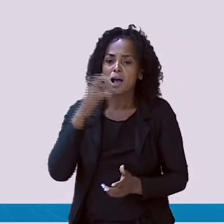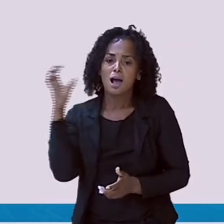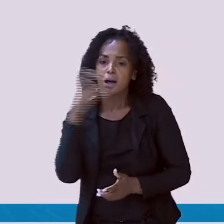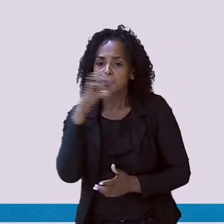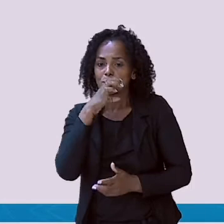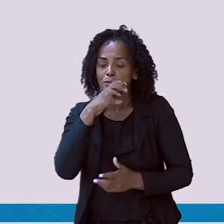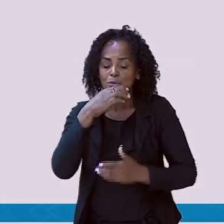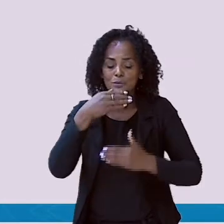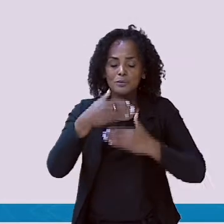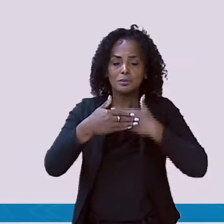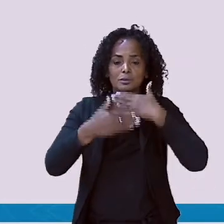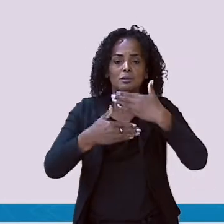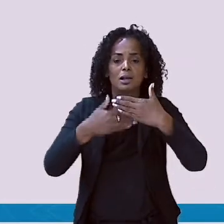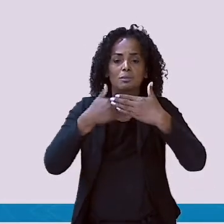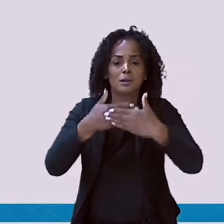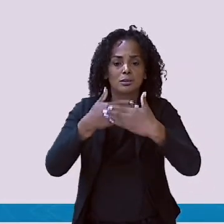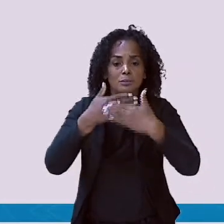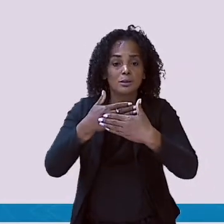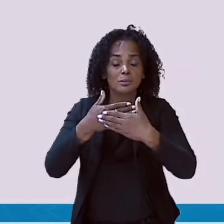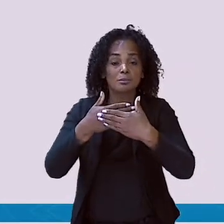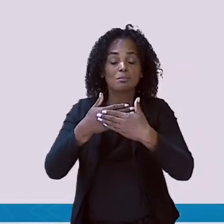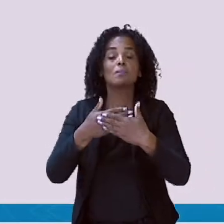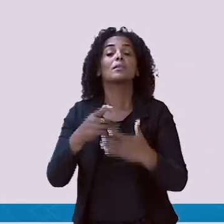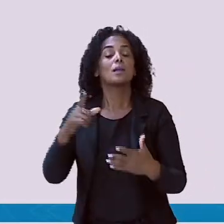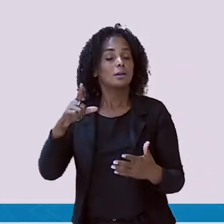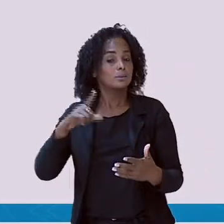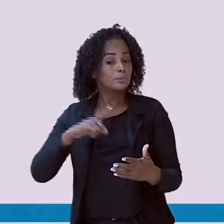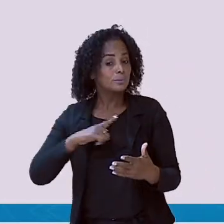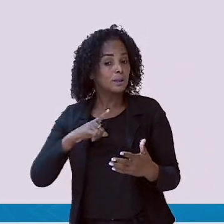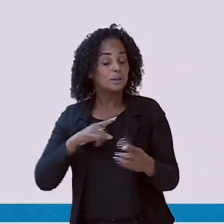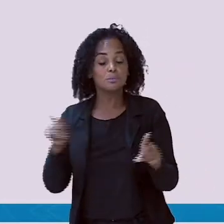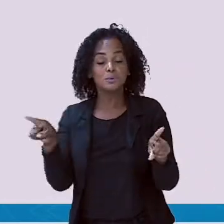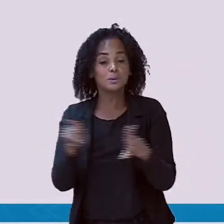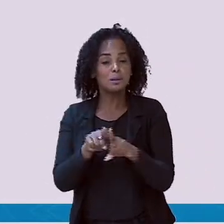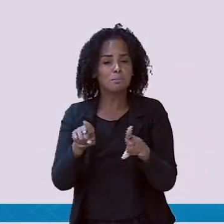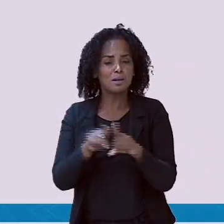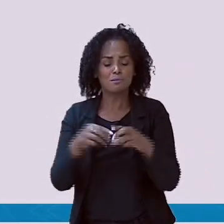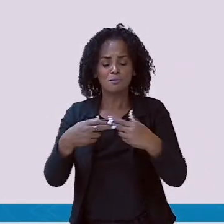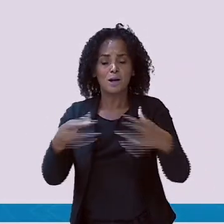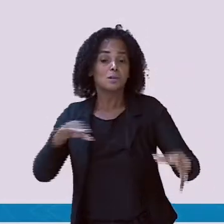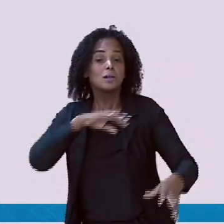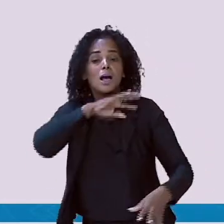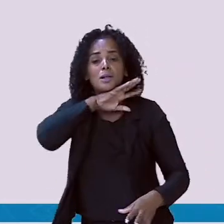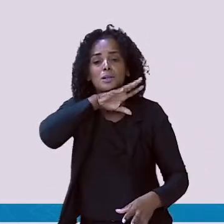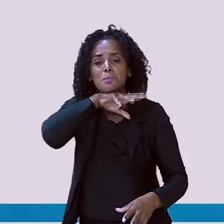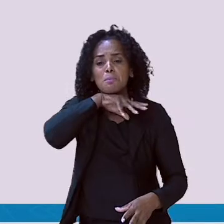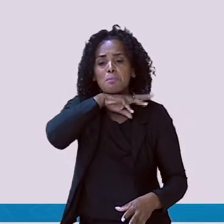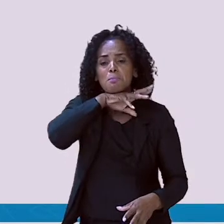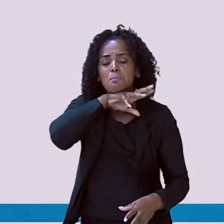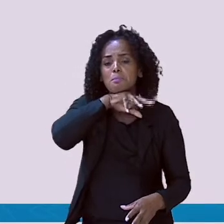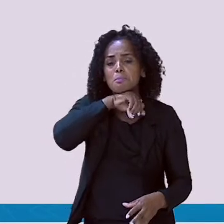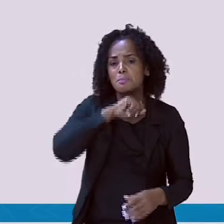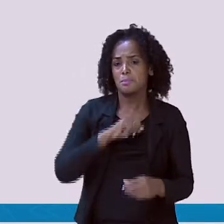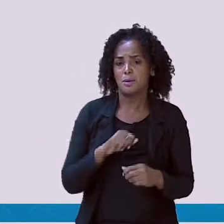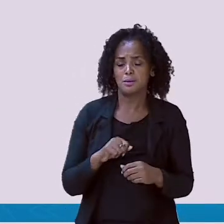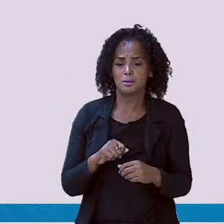trabalhar? Nós temos aqui os personagens da nossa trava-língua. Vocês prestaram atenção?